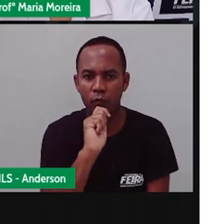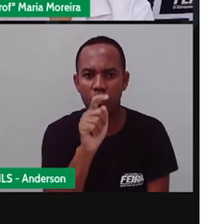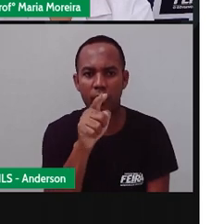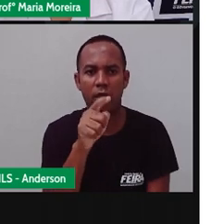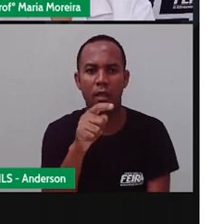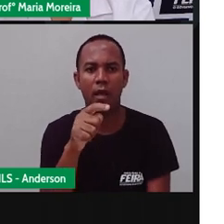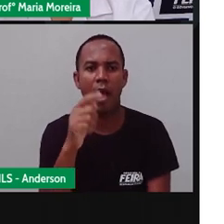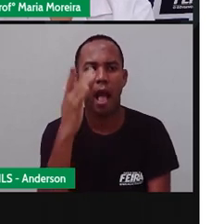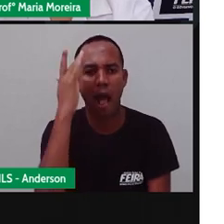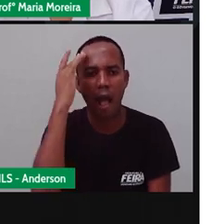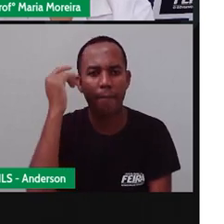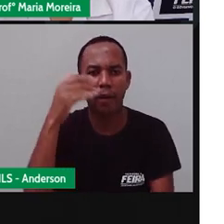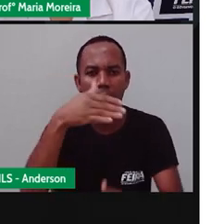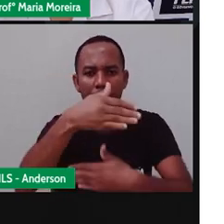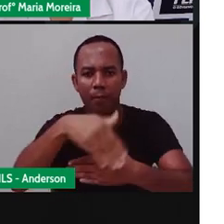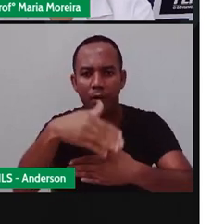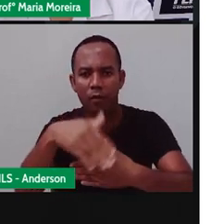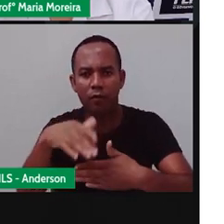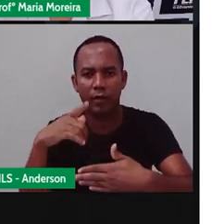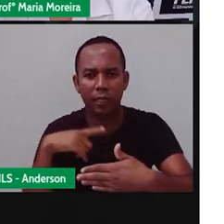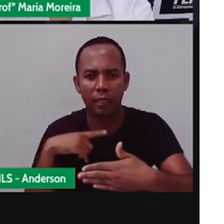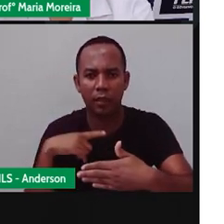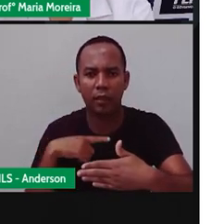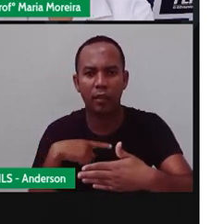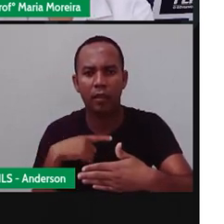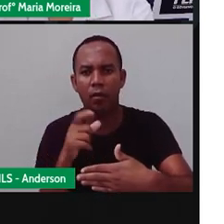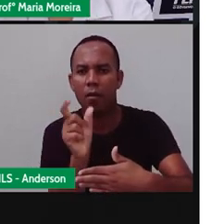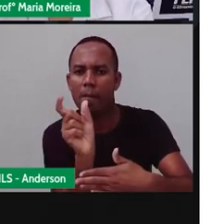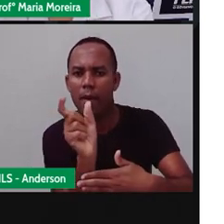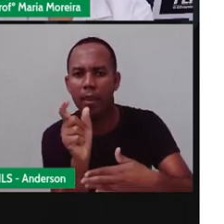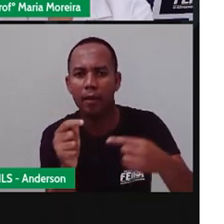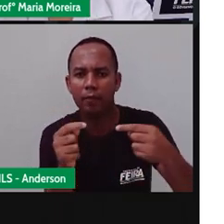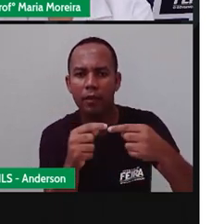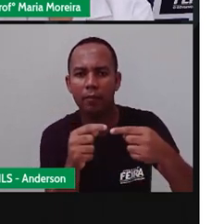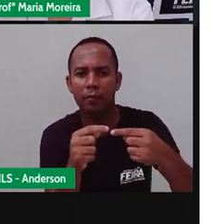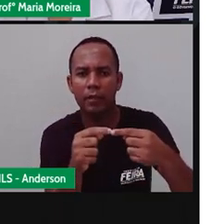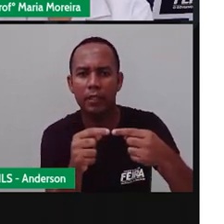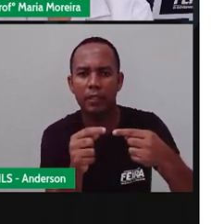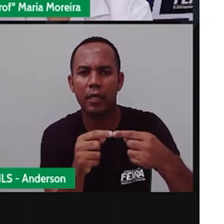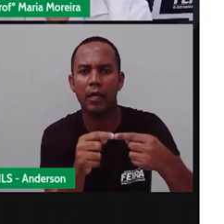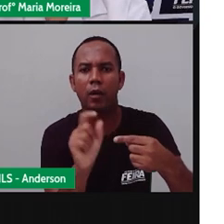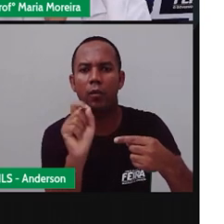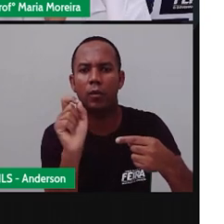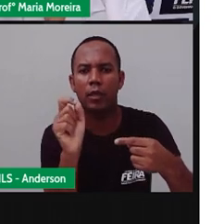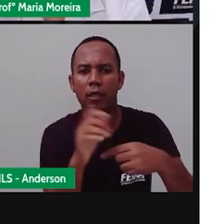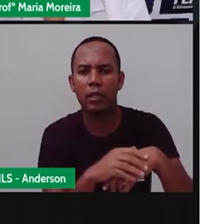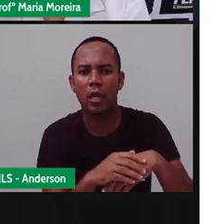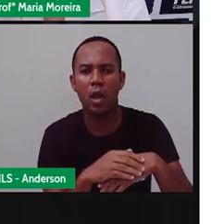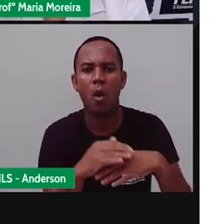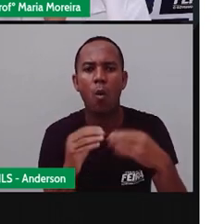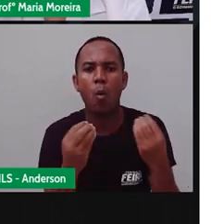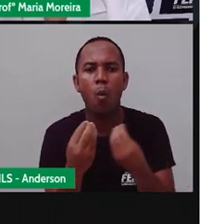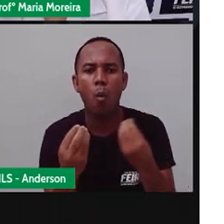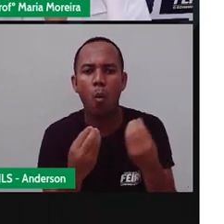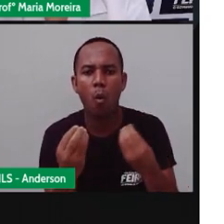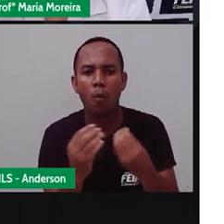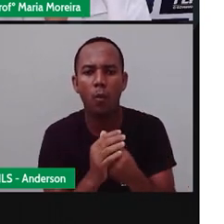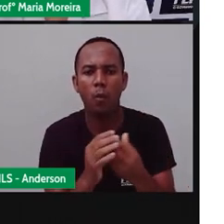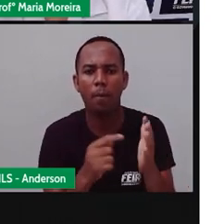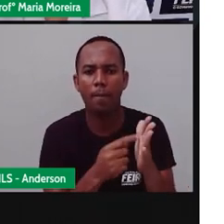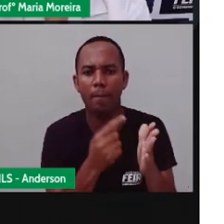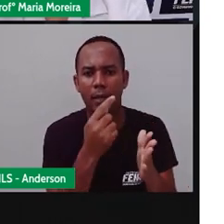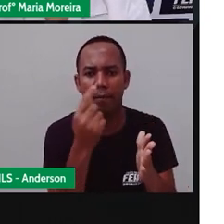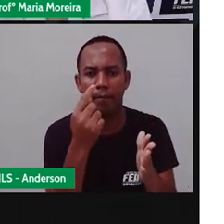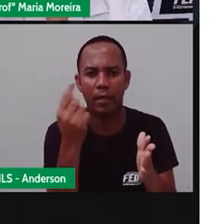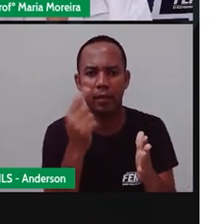Prova. Minha amiga vai dormir na minha casa. Aqui eu tenho dois substantivos, Anderson. O primeiro